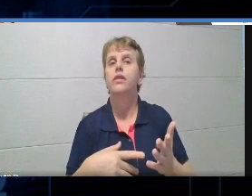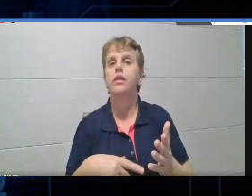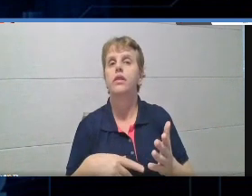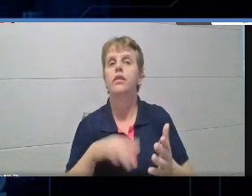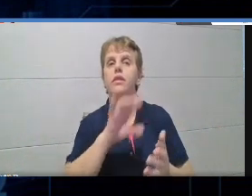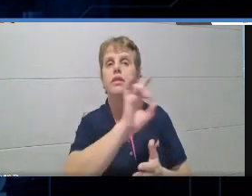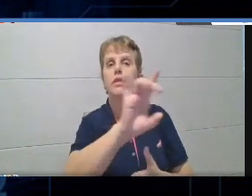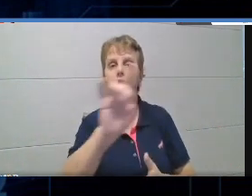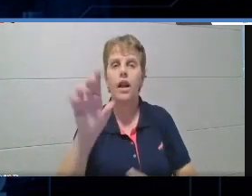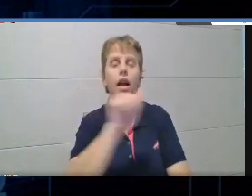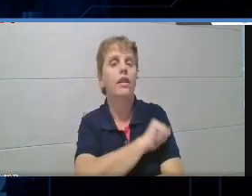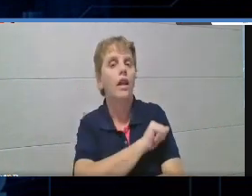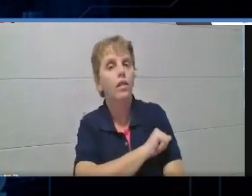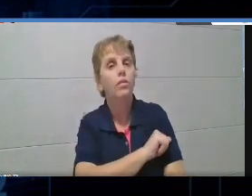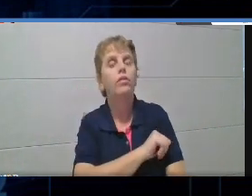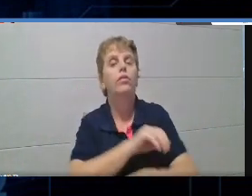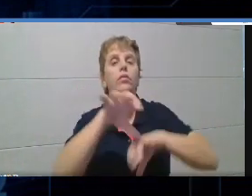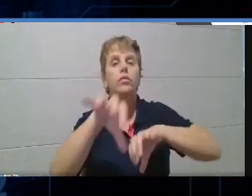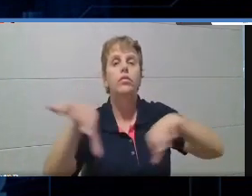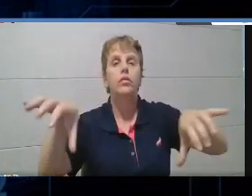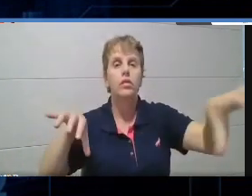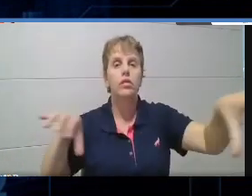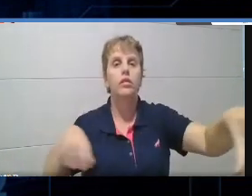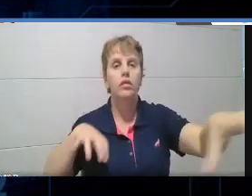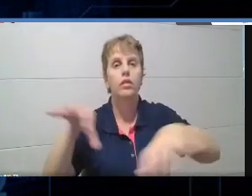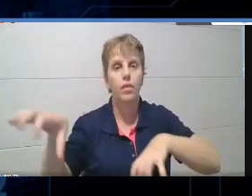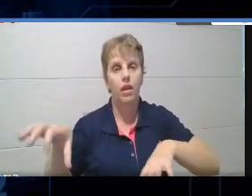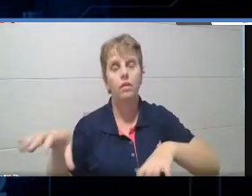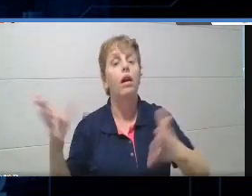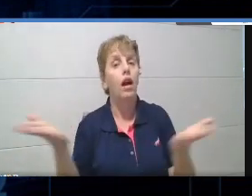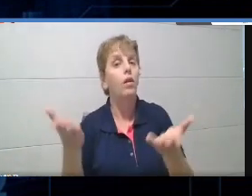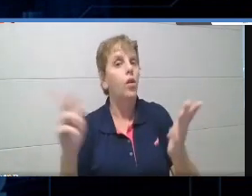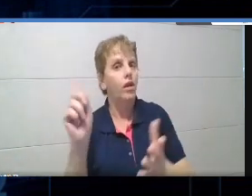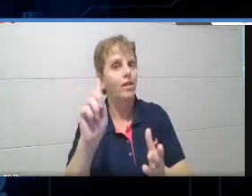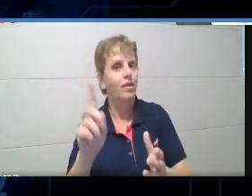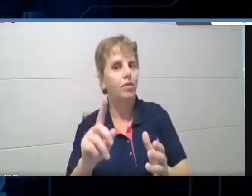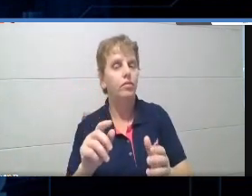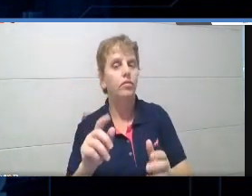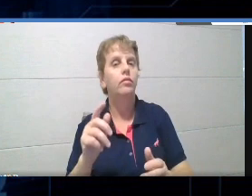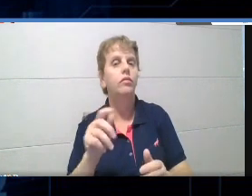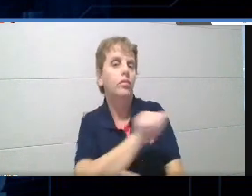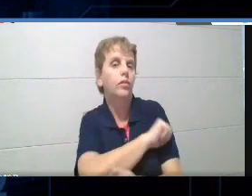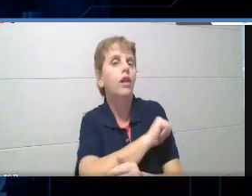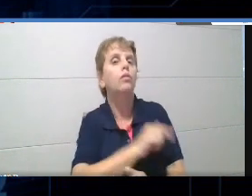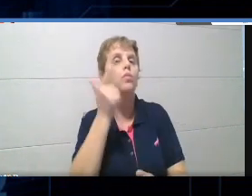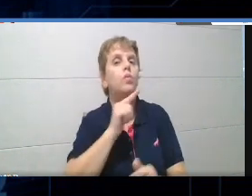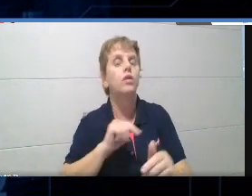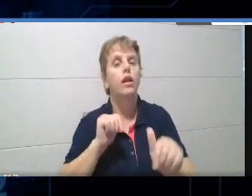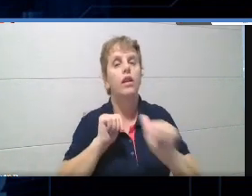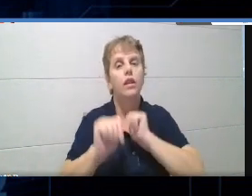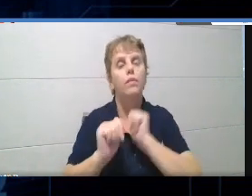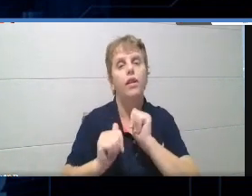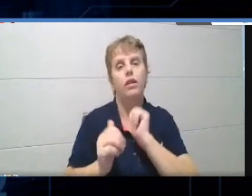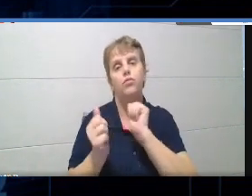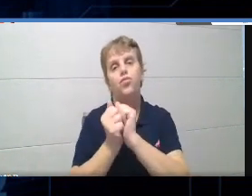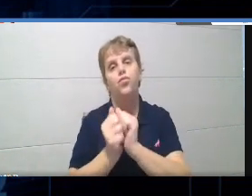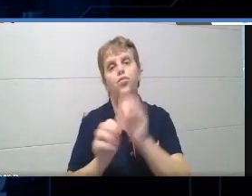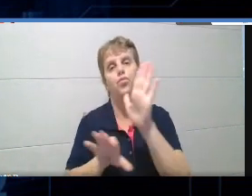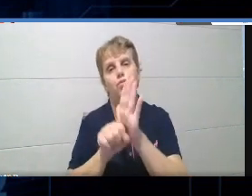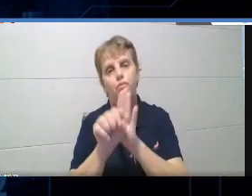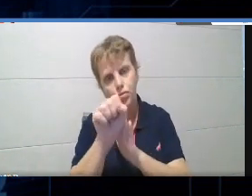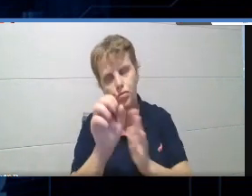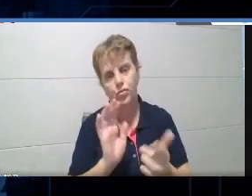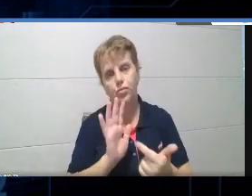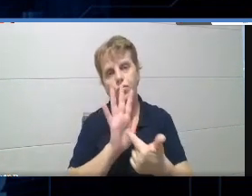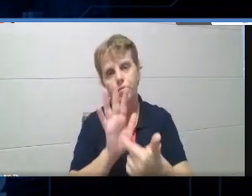não, agora volta atividade colaborativa, só que agora a gente tem um recurso, os recursos online para fazer isso, né? Que